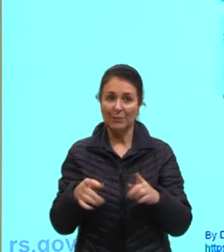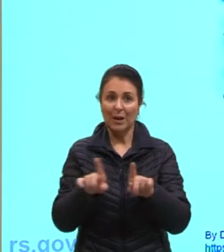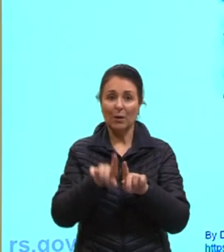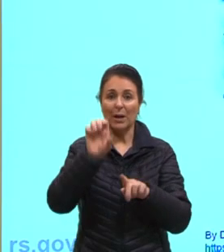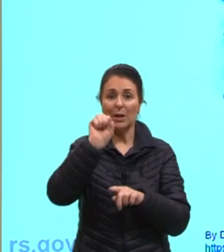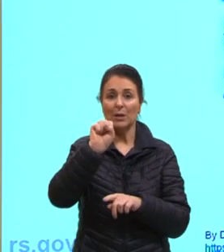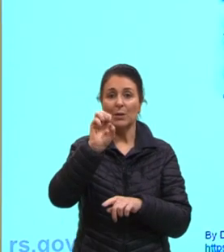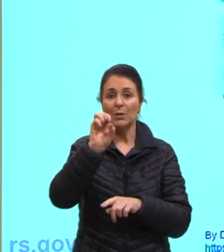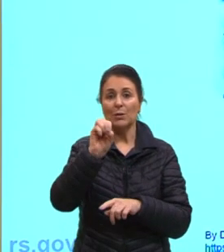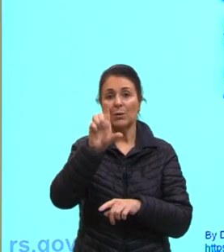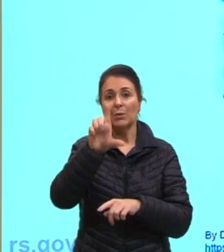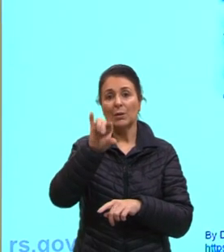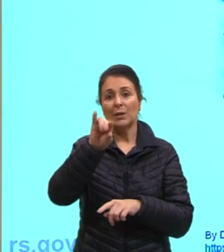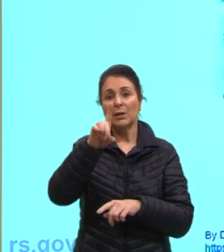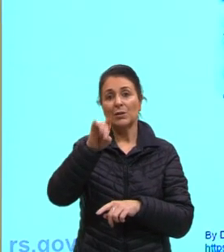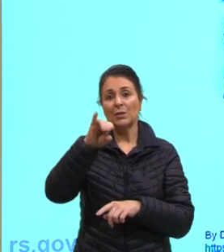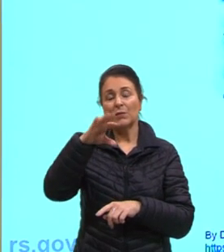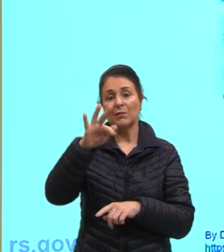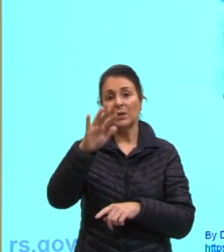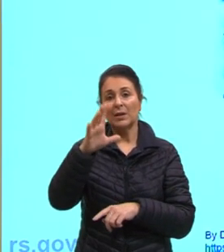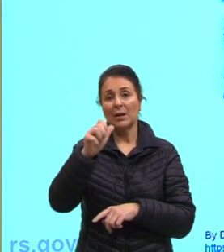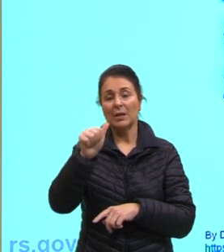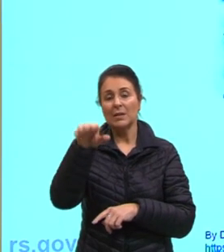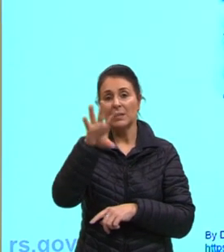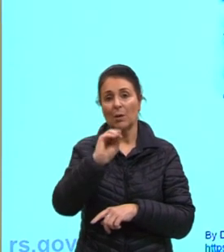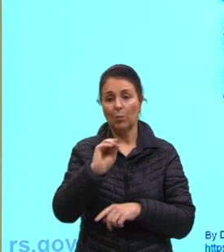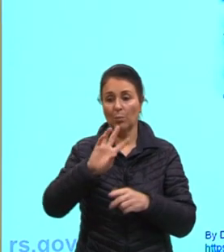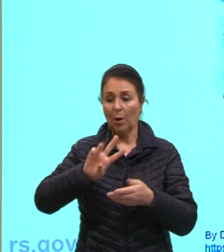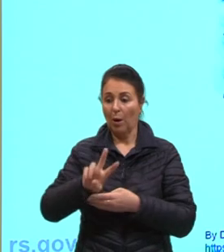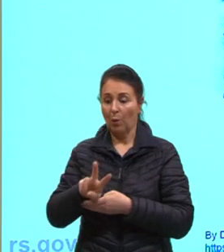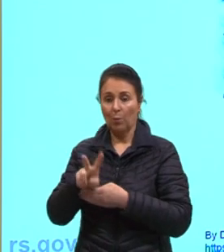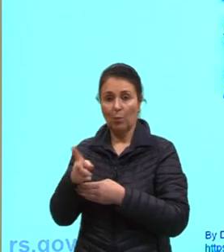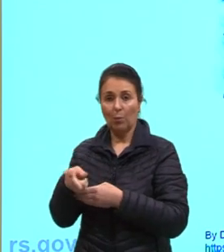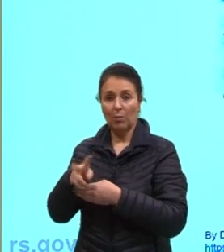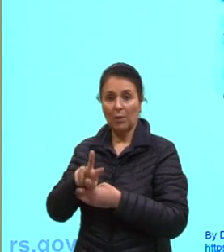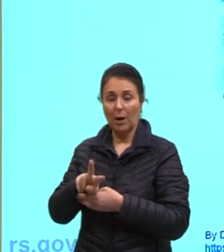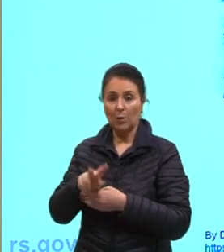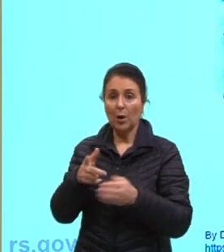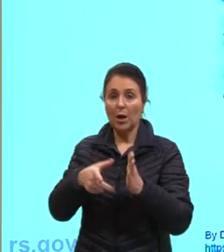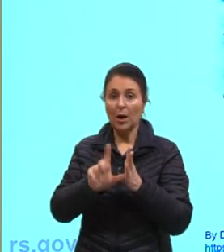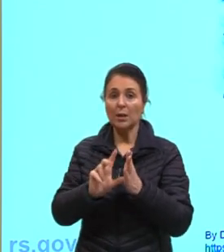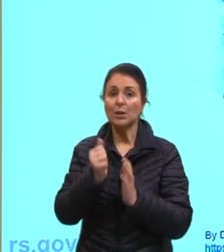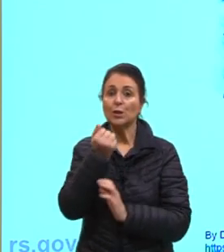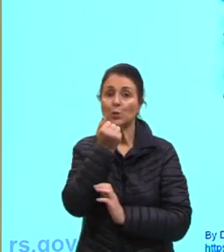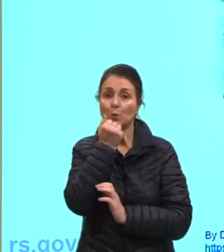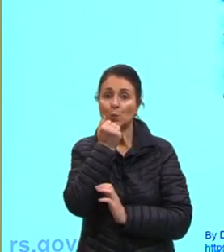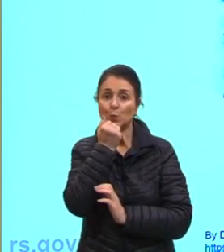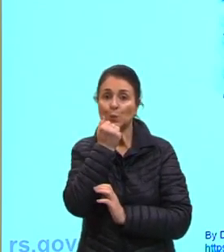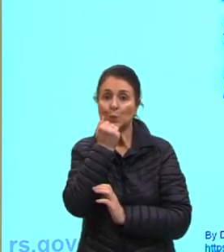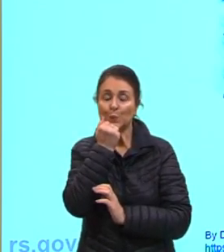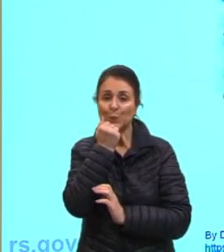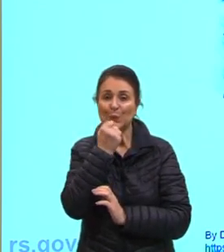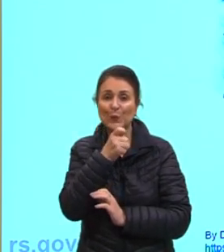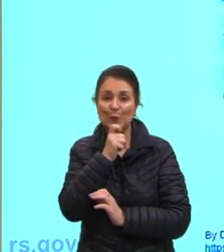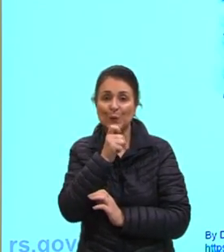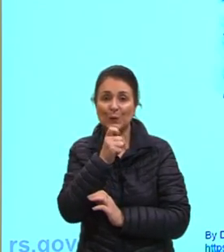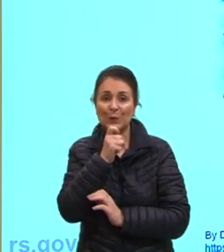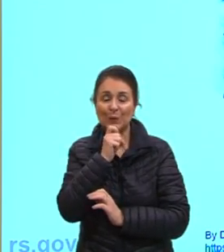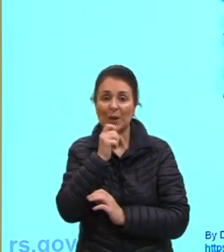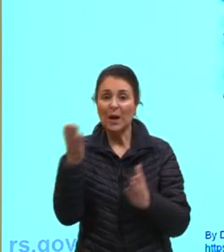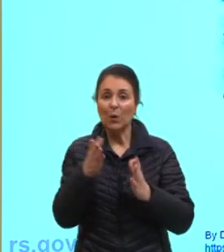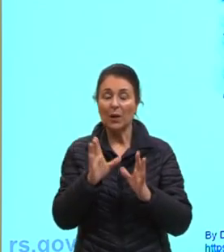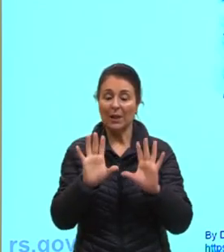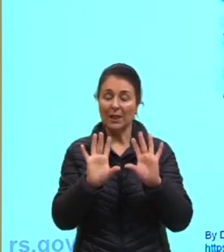Solidificação, então, é o contrário, né? Antes a gente tinha do gelo para o líquido, Para a água líquida, e agora a gente tem da água